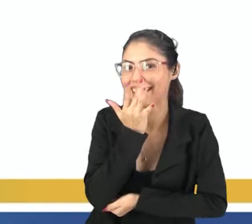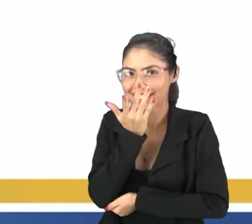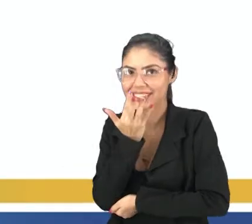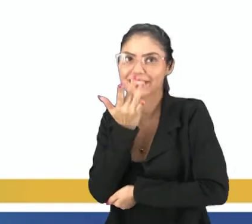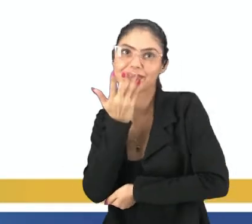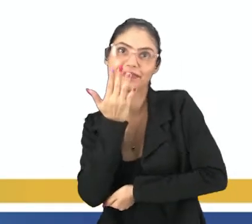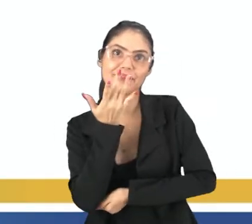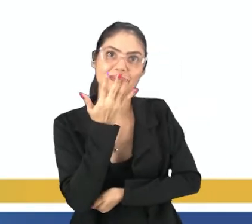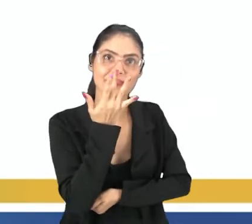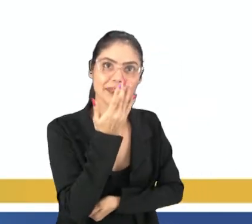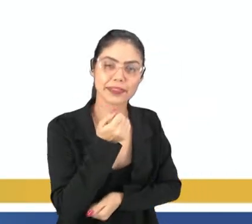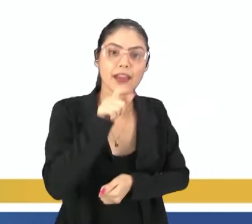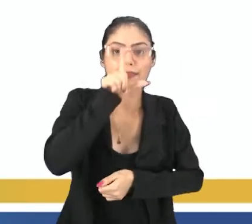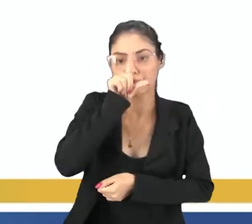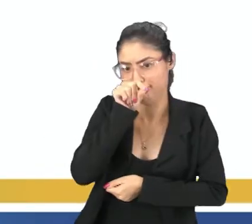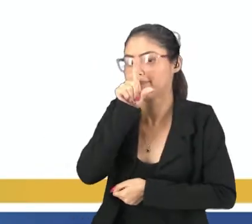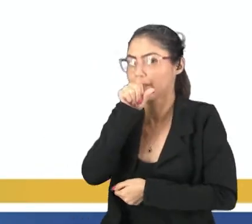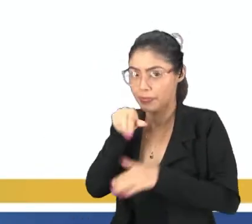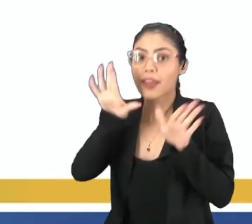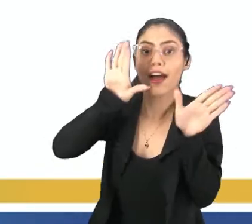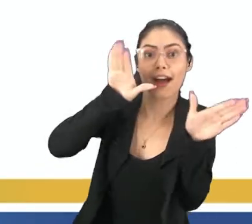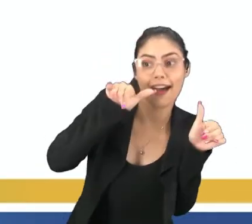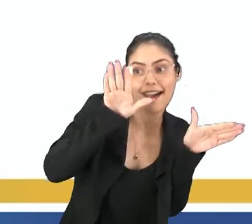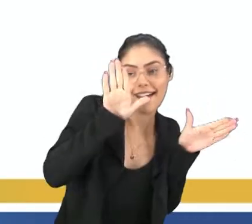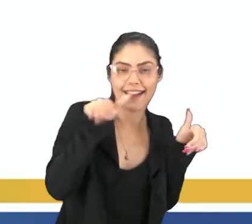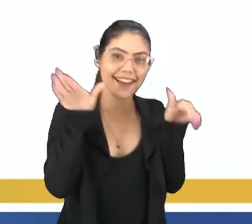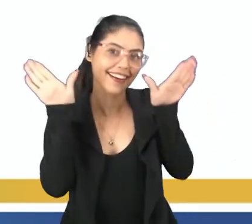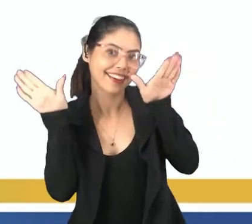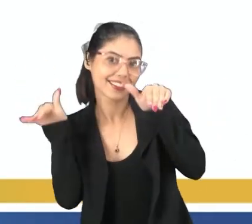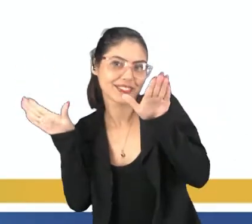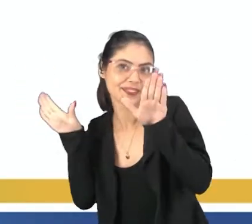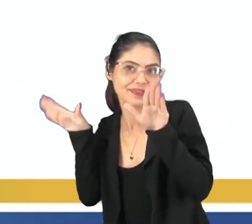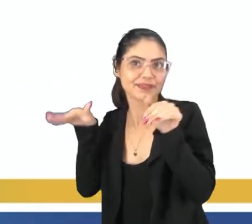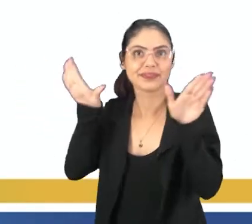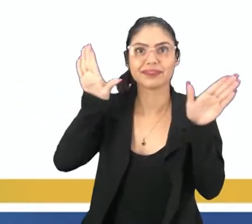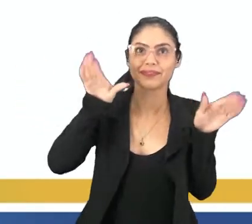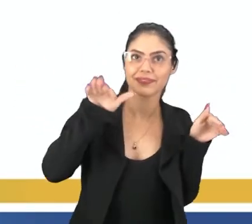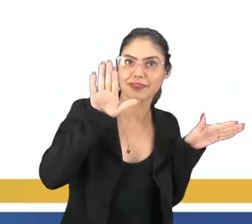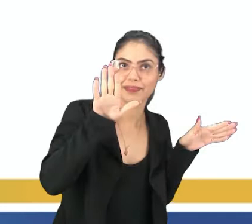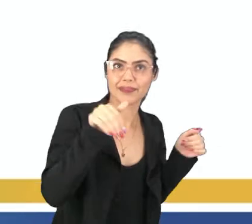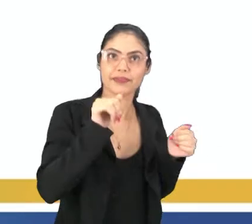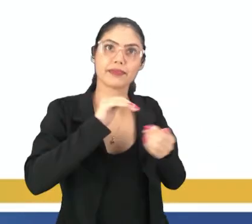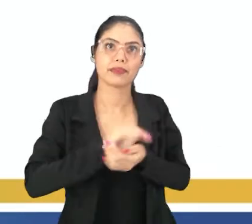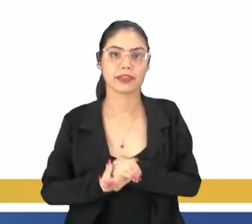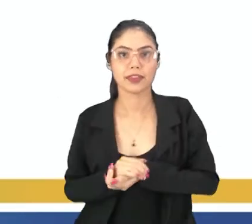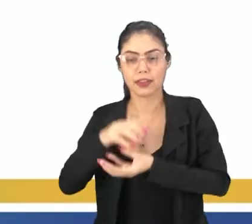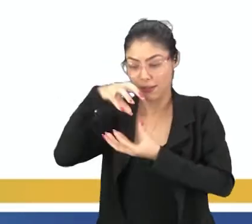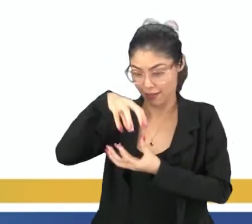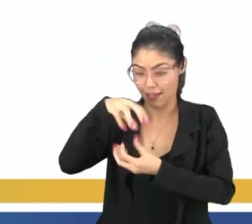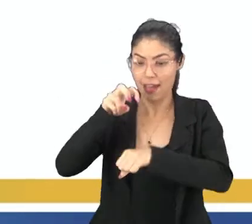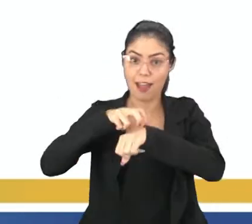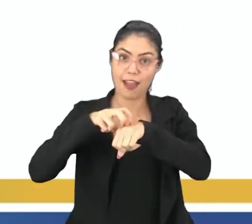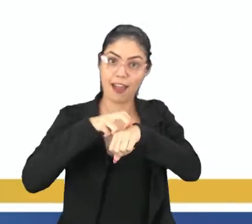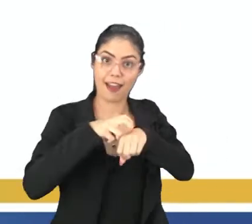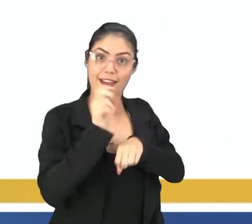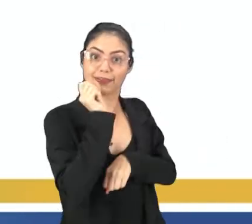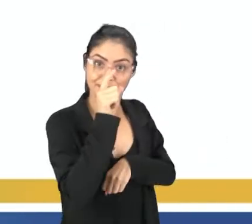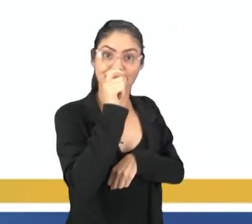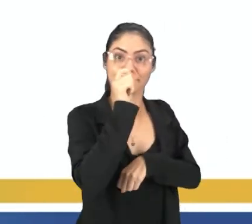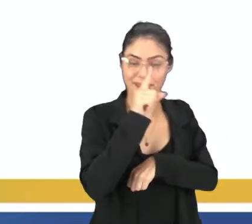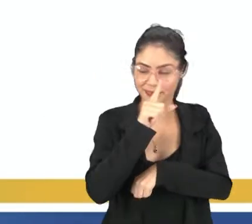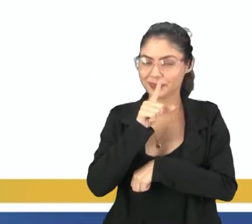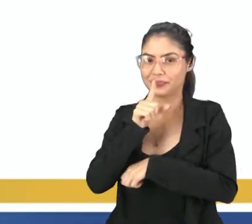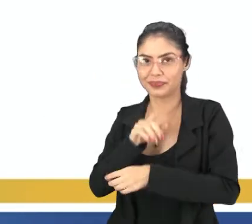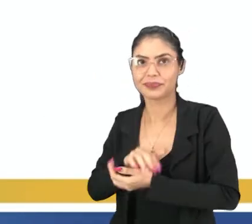cores, lavadeiras e passarinhos. Ovos verdes e azuis